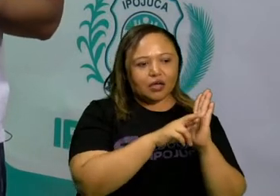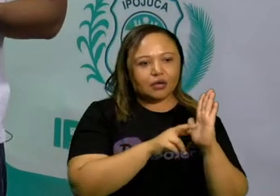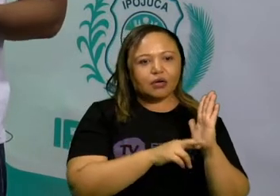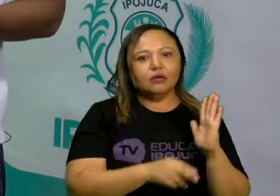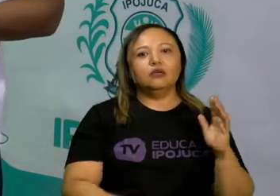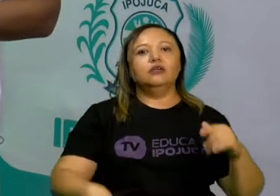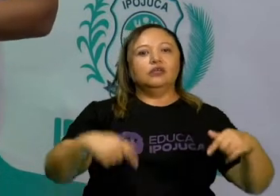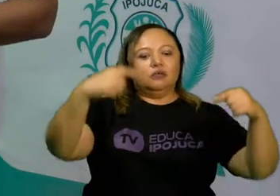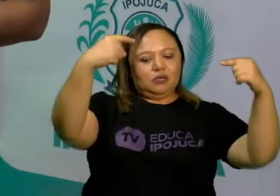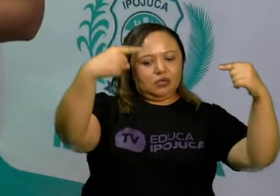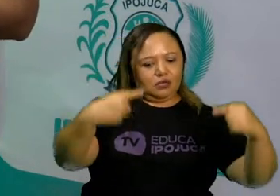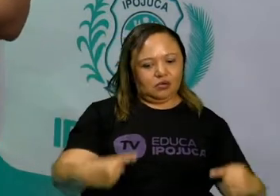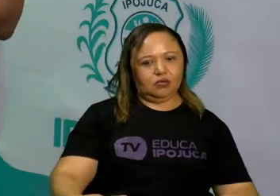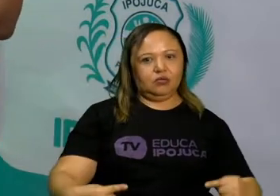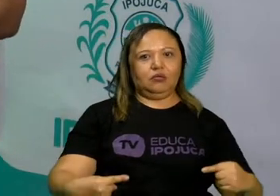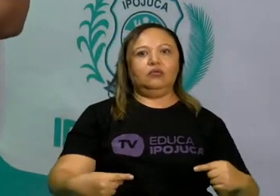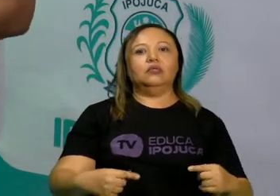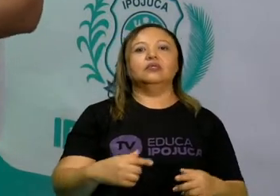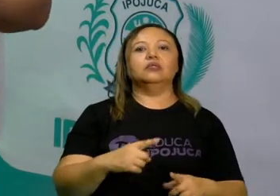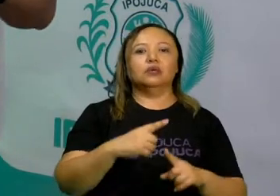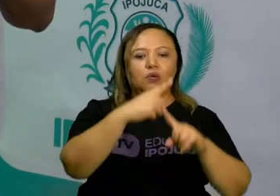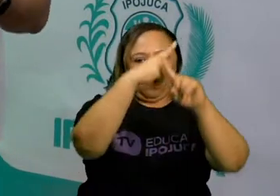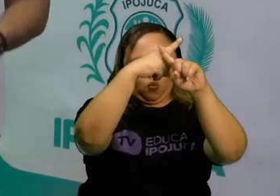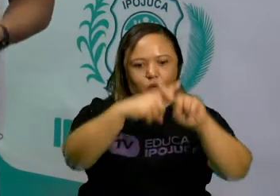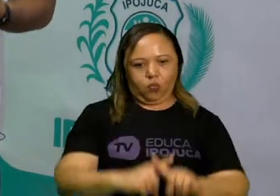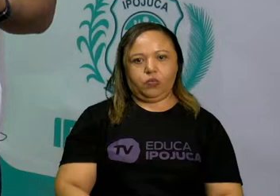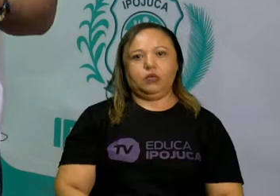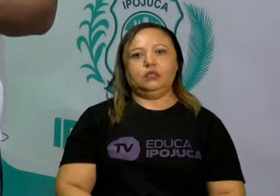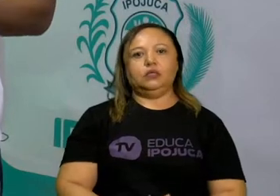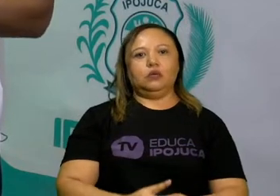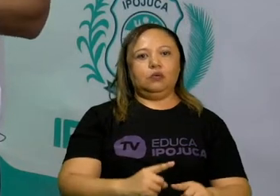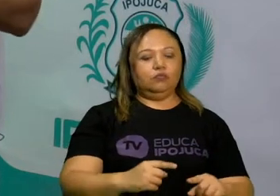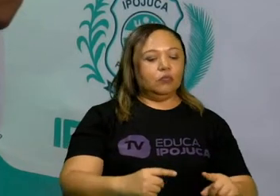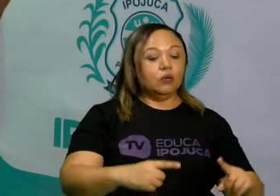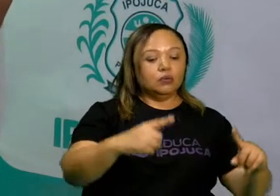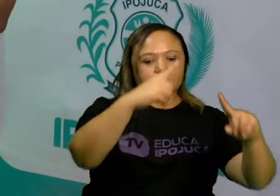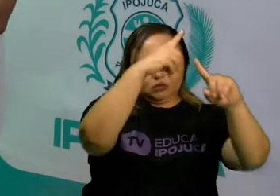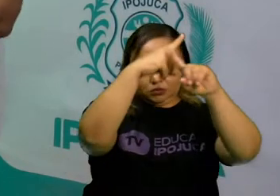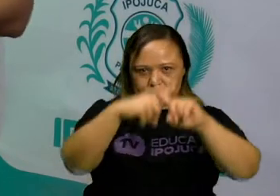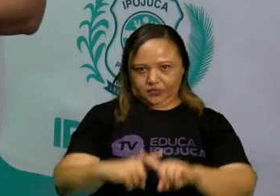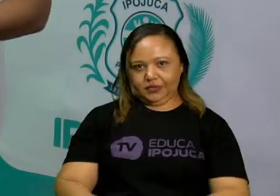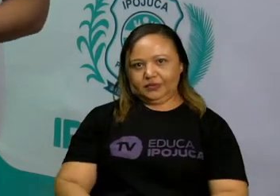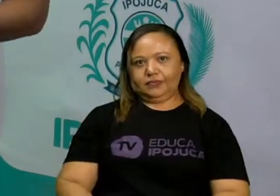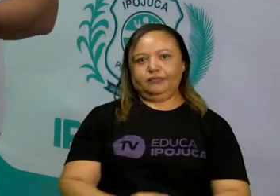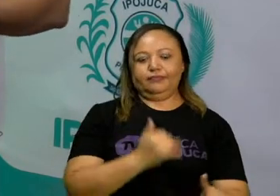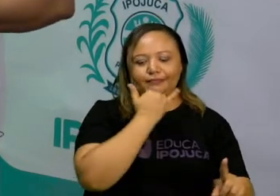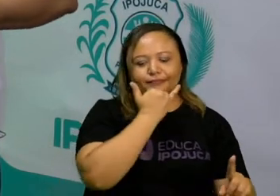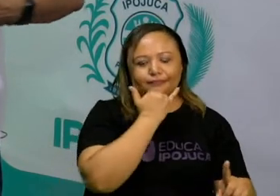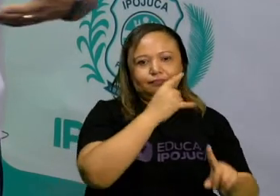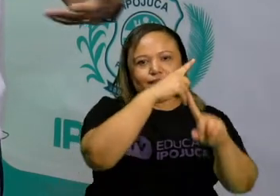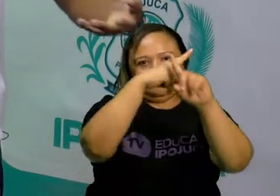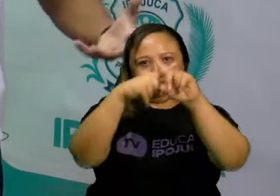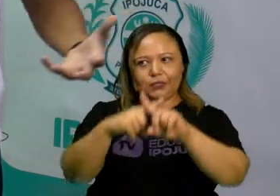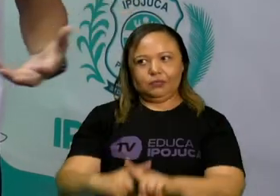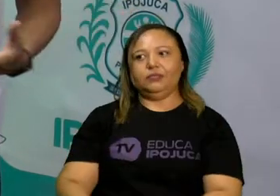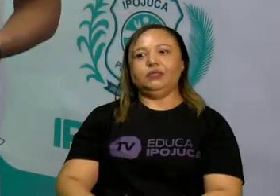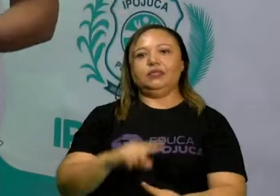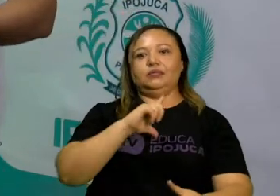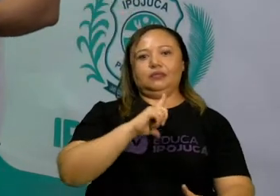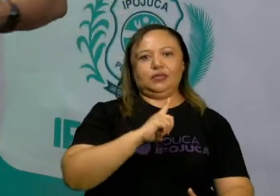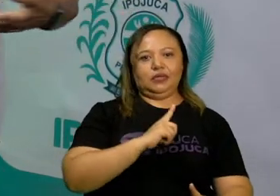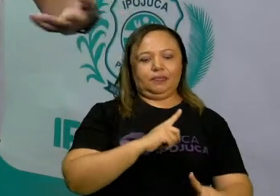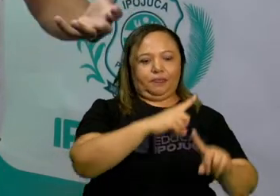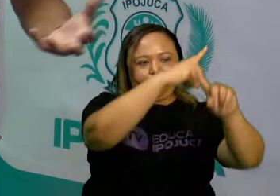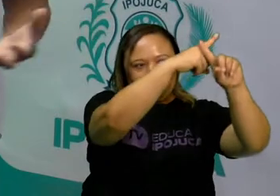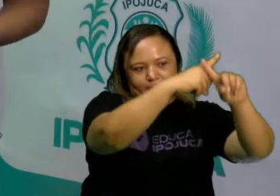ludicidade, principalmente os jogos cooperativos, que sua intencionalidade não é a competição e sim fazer a cooperação entre